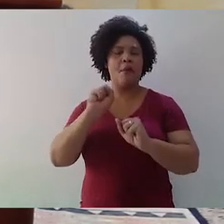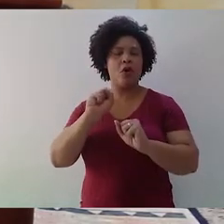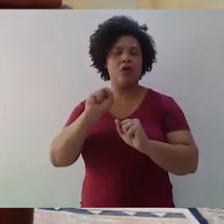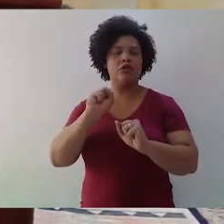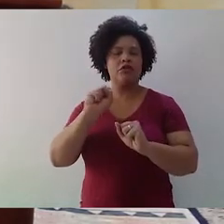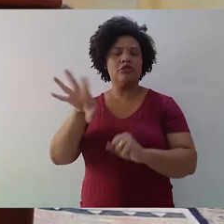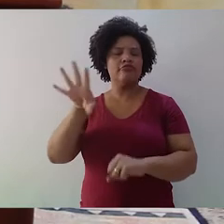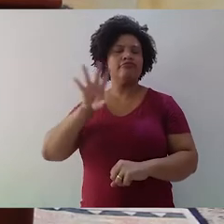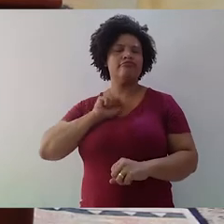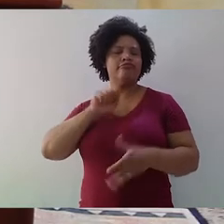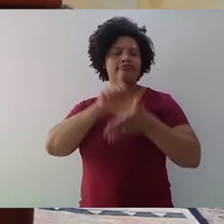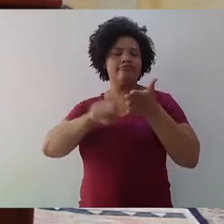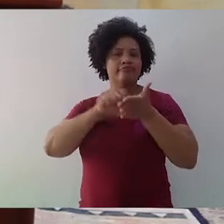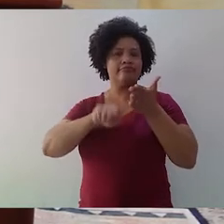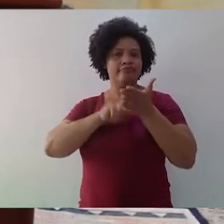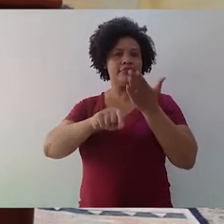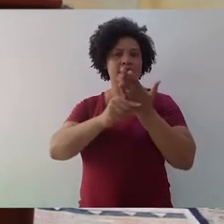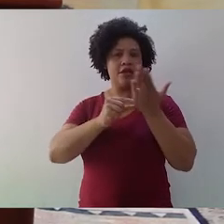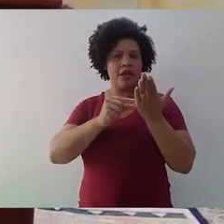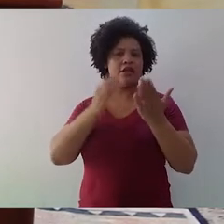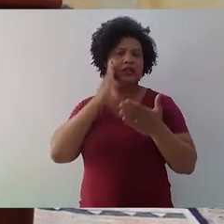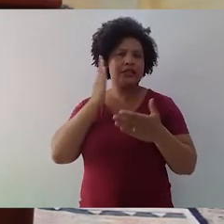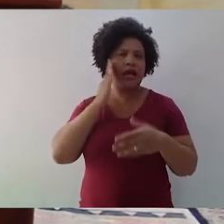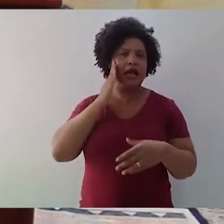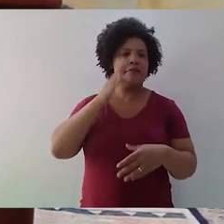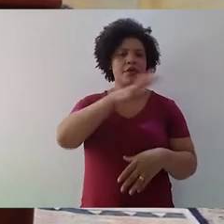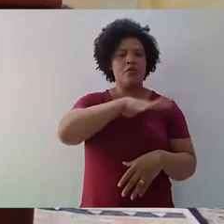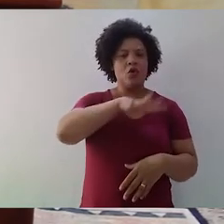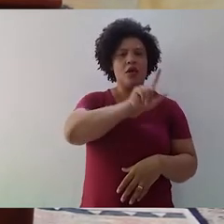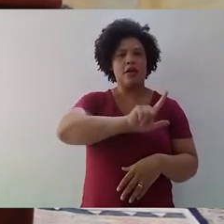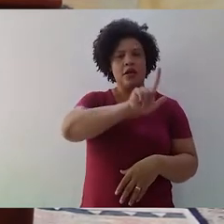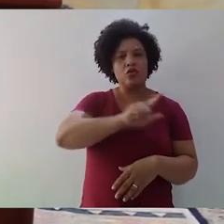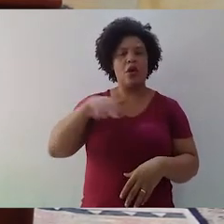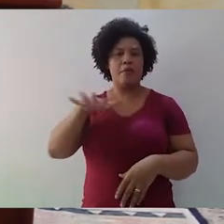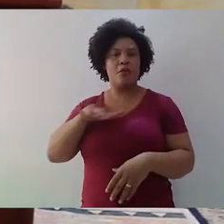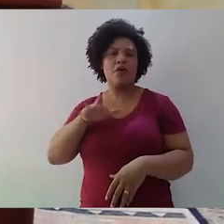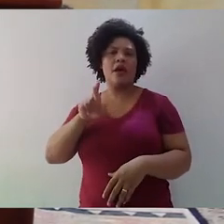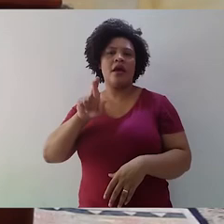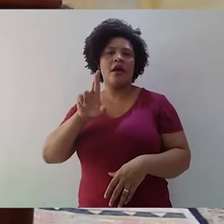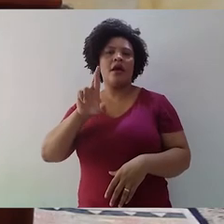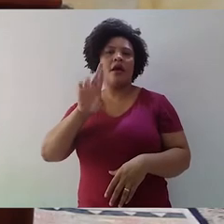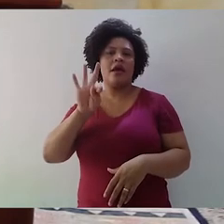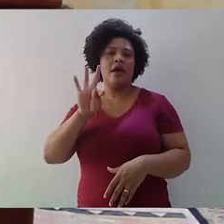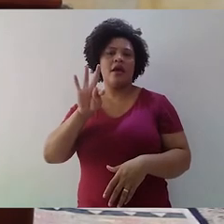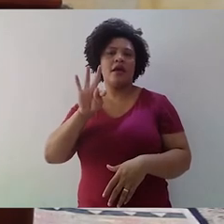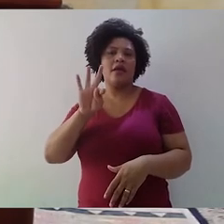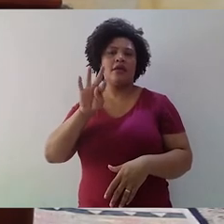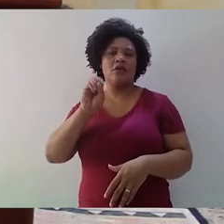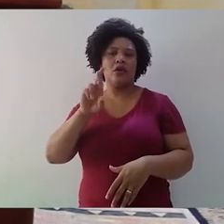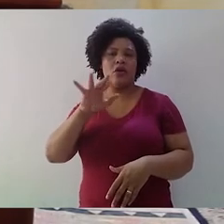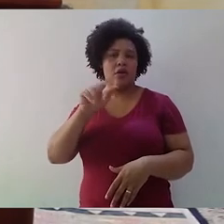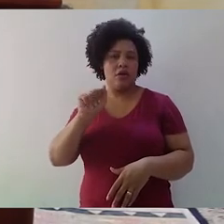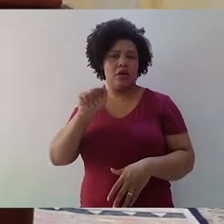É claro que são mundos diferentes. O mundo da literatura é um e o mundo da retórica é outro. O